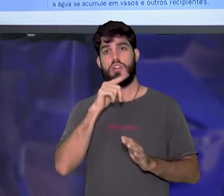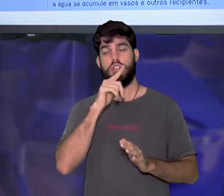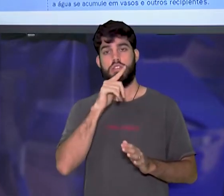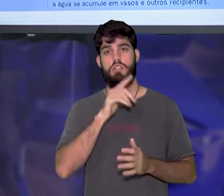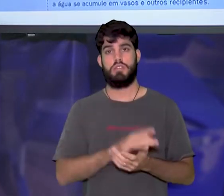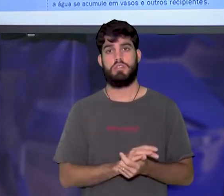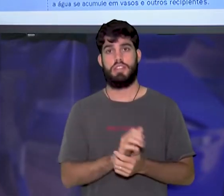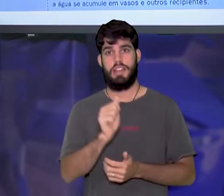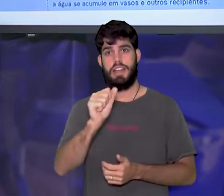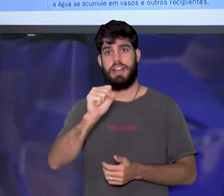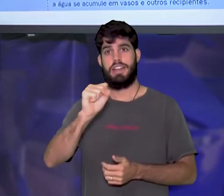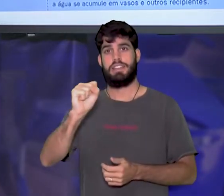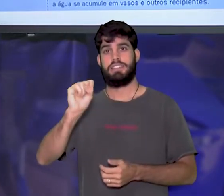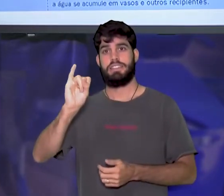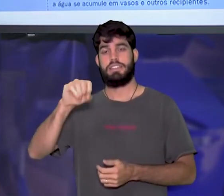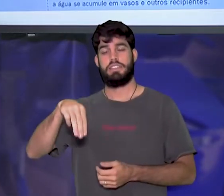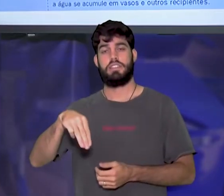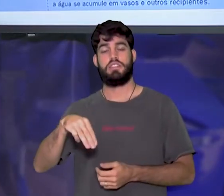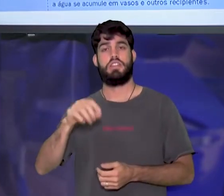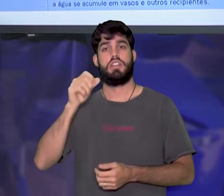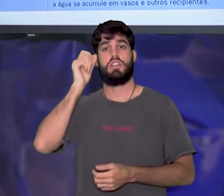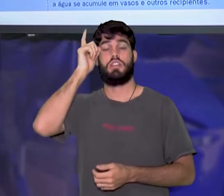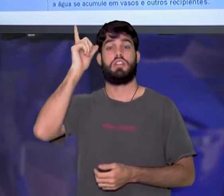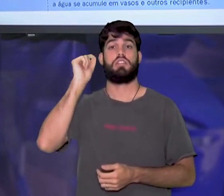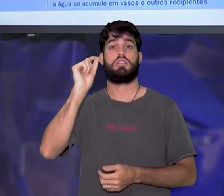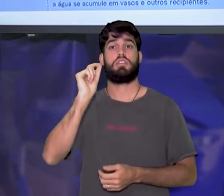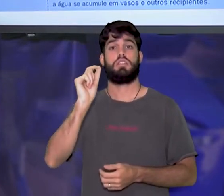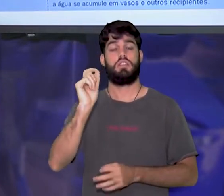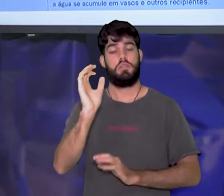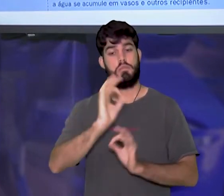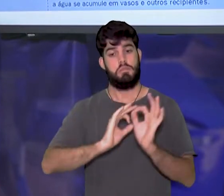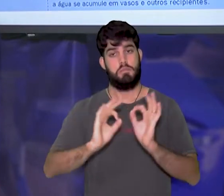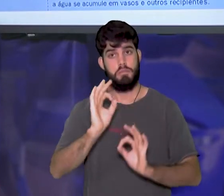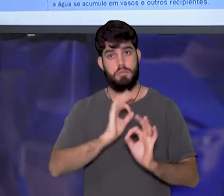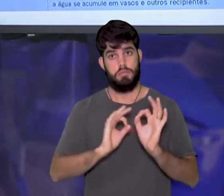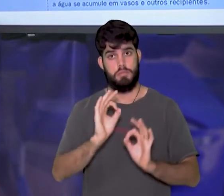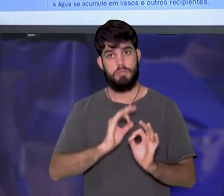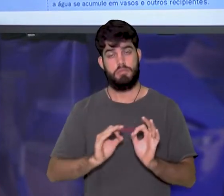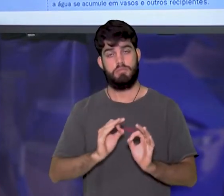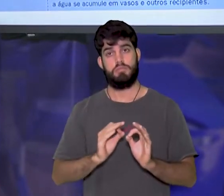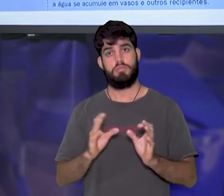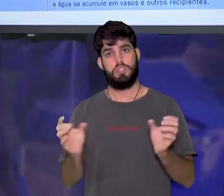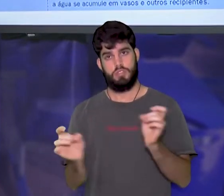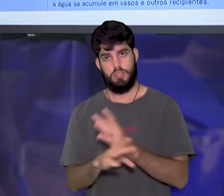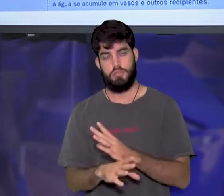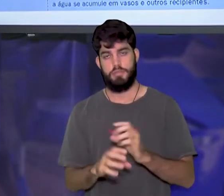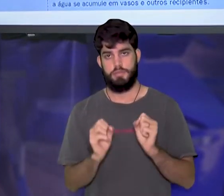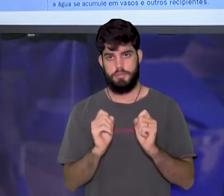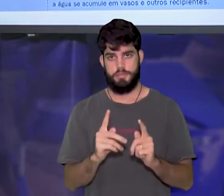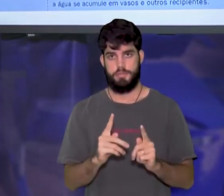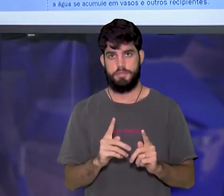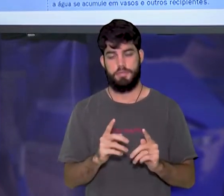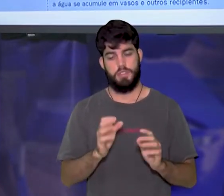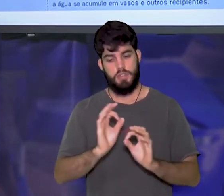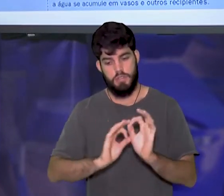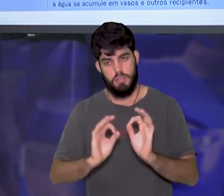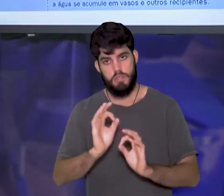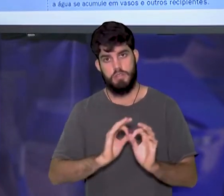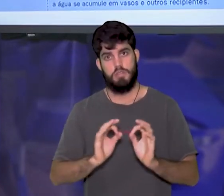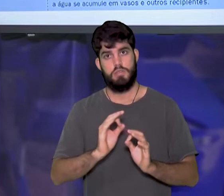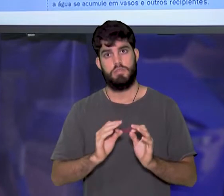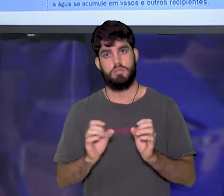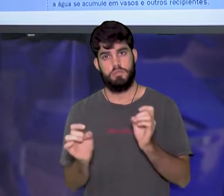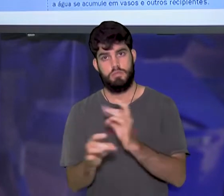assim, ele dá a ideia de preparação de conclusão. Certo? Então, prepara uma